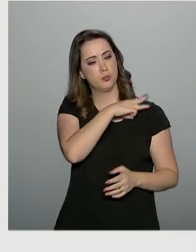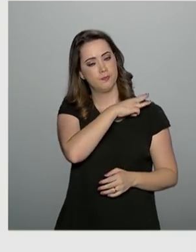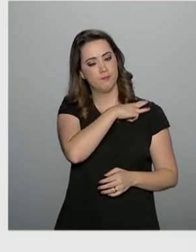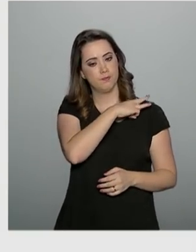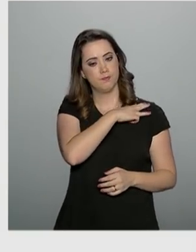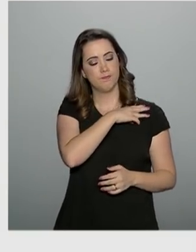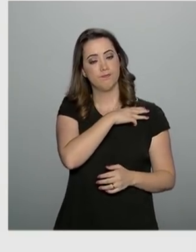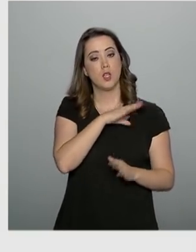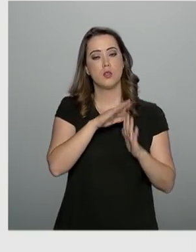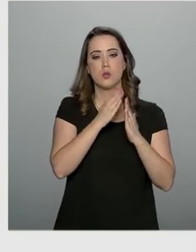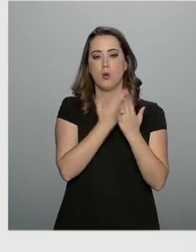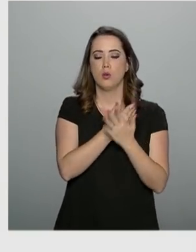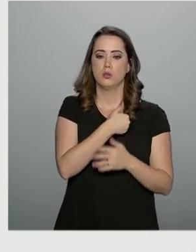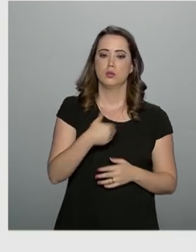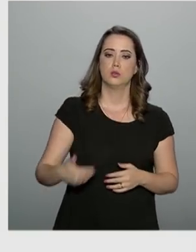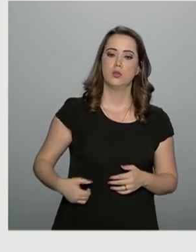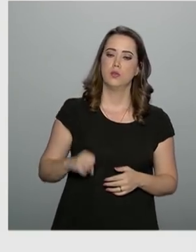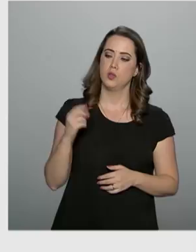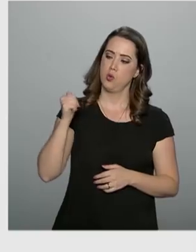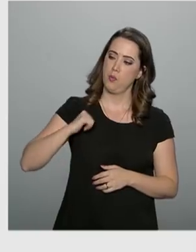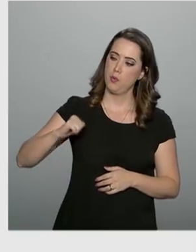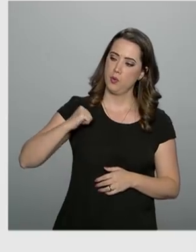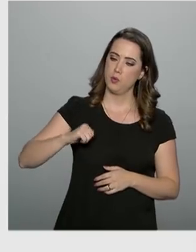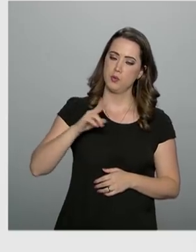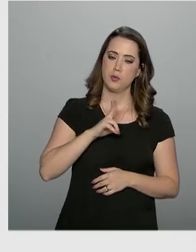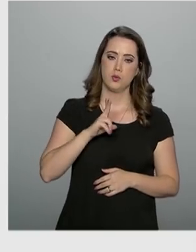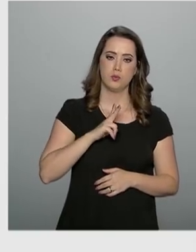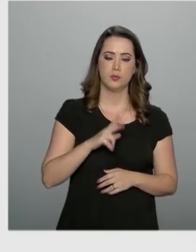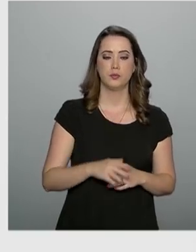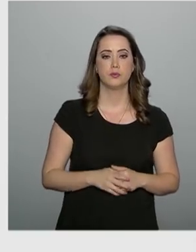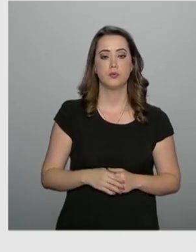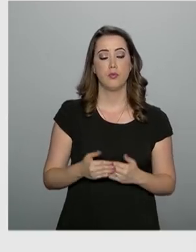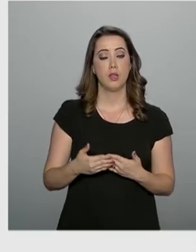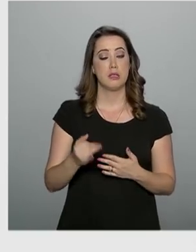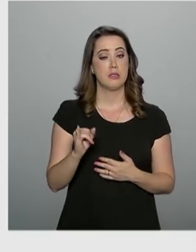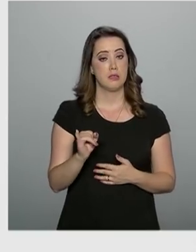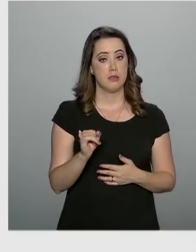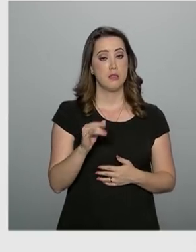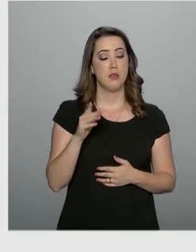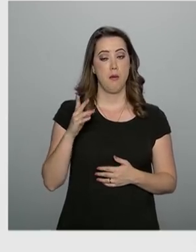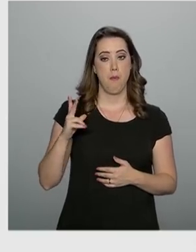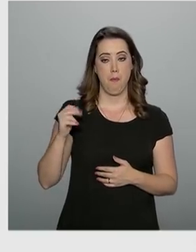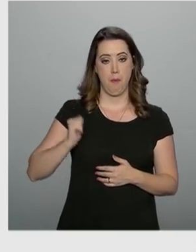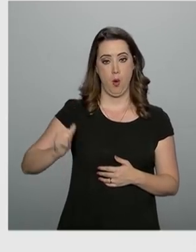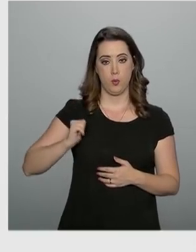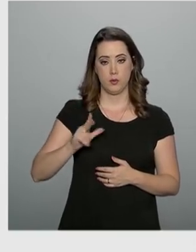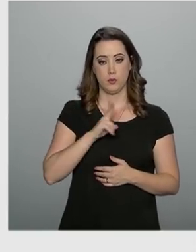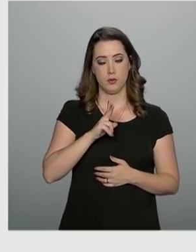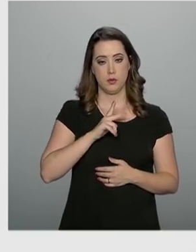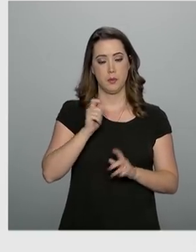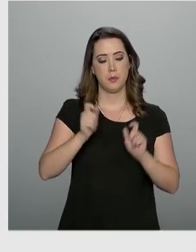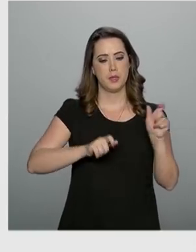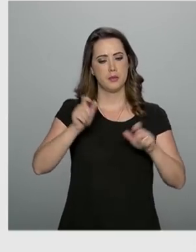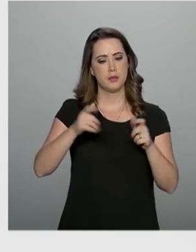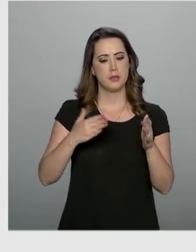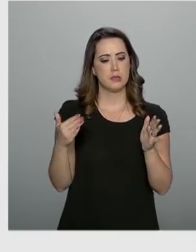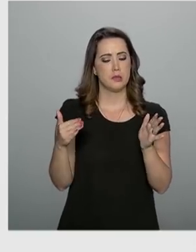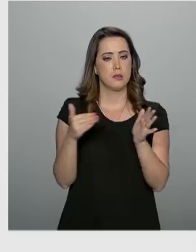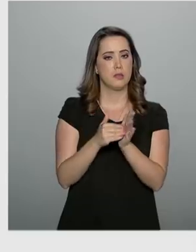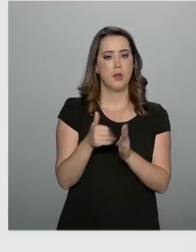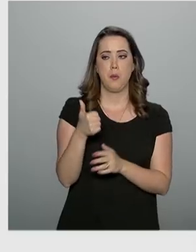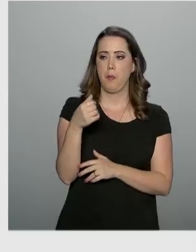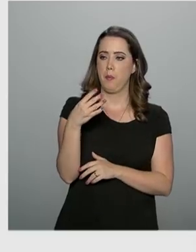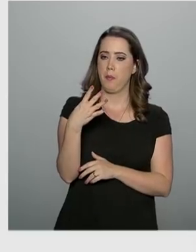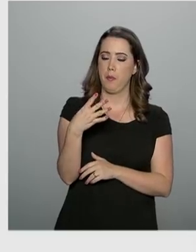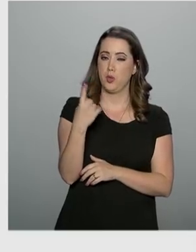médio na rede pública ou bolsistas na rede privada. Neste caso, a renda por pessoa da família do estudante deve ser de